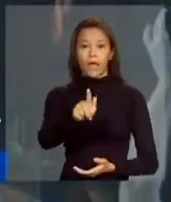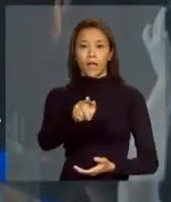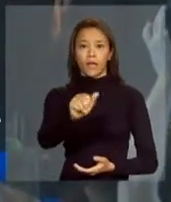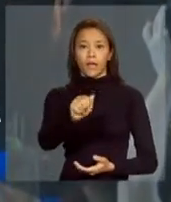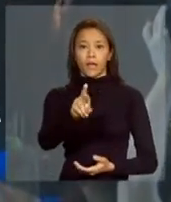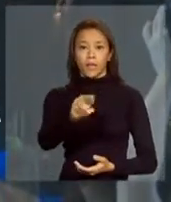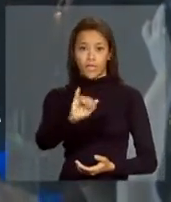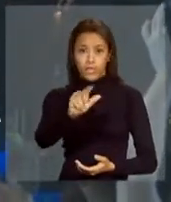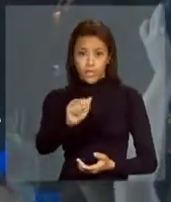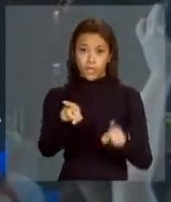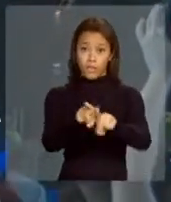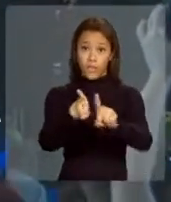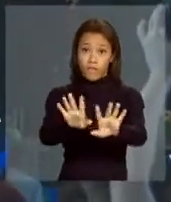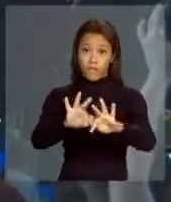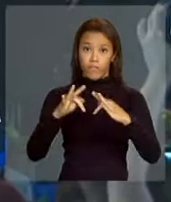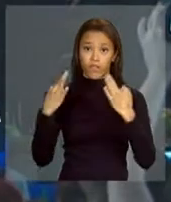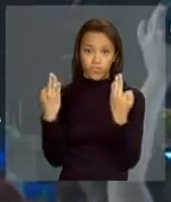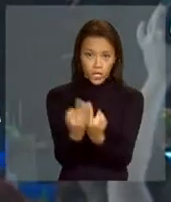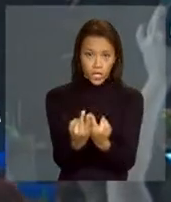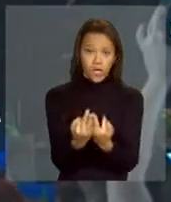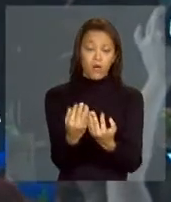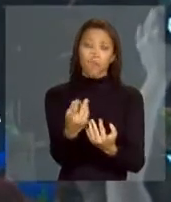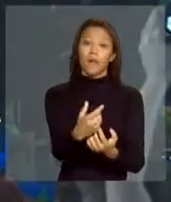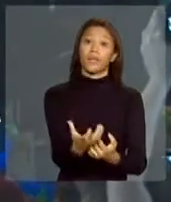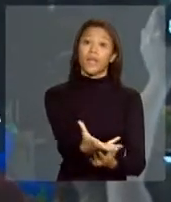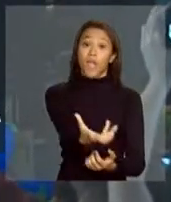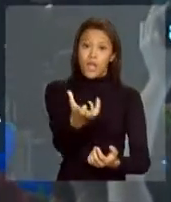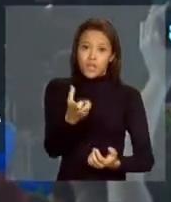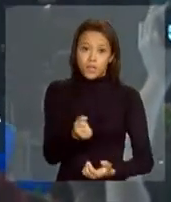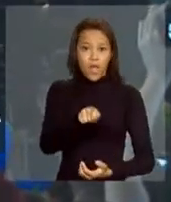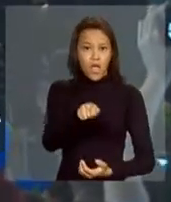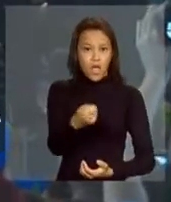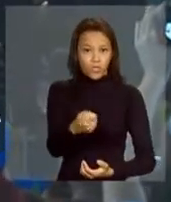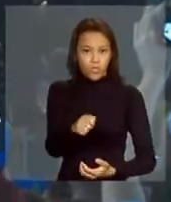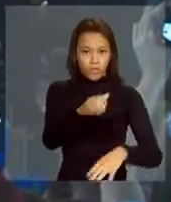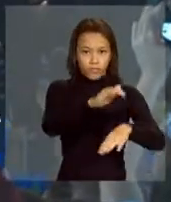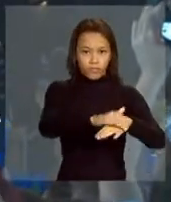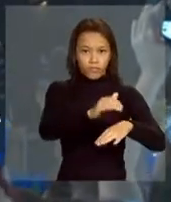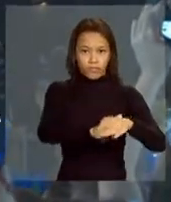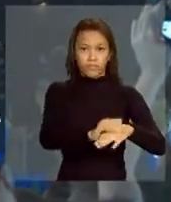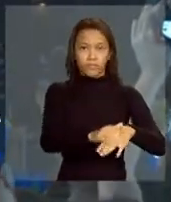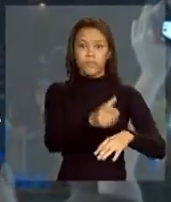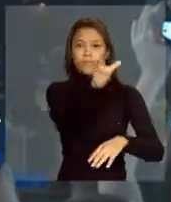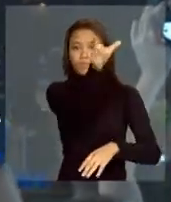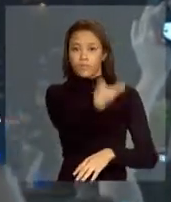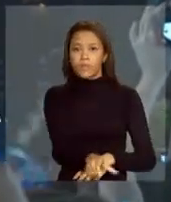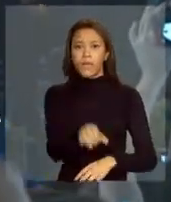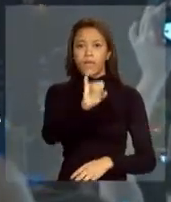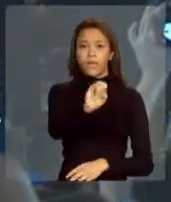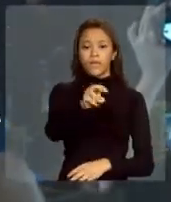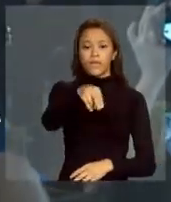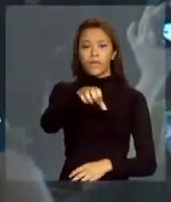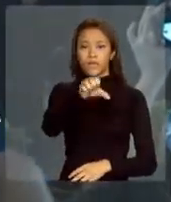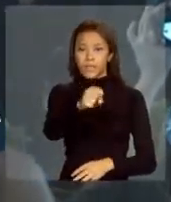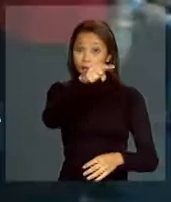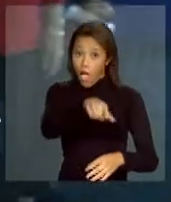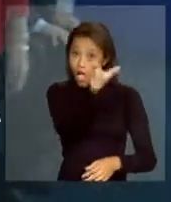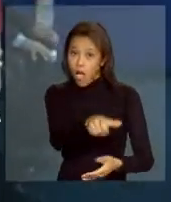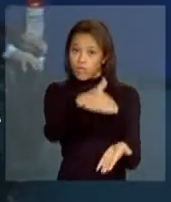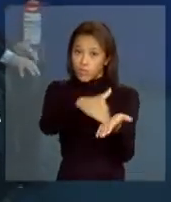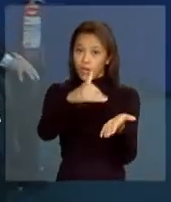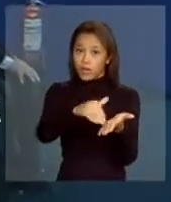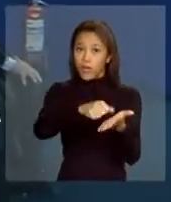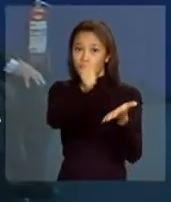Latim e Família para que receba a chave das mãos da senhora Inês Magalhães, Secretária